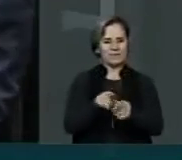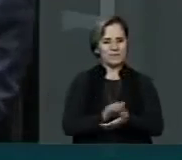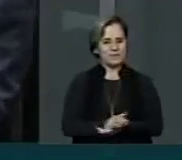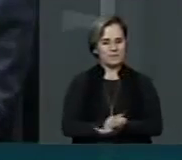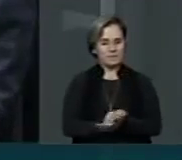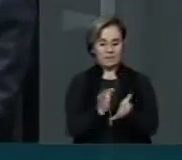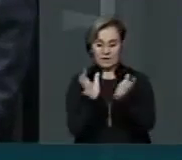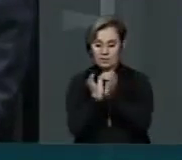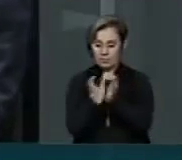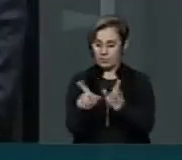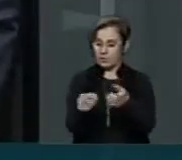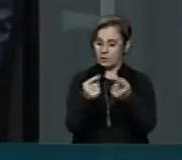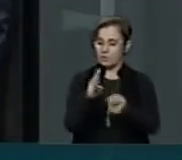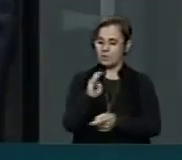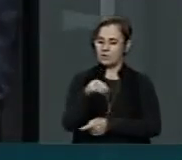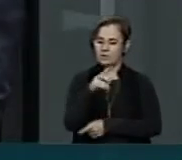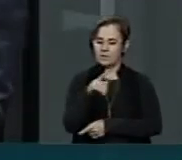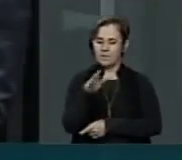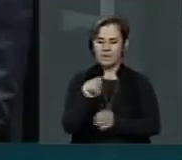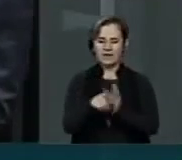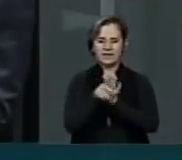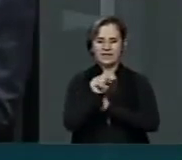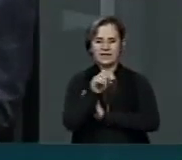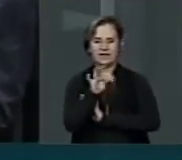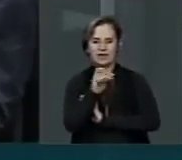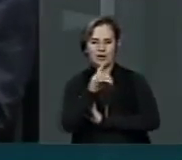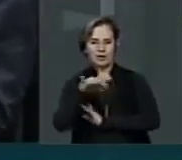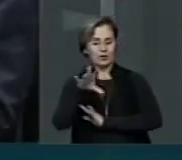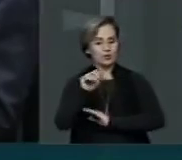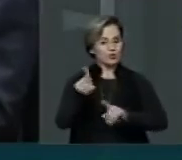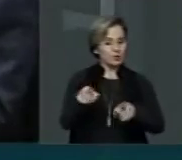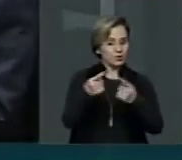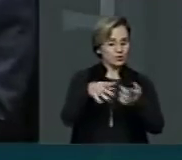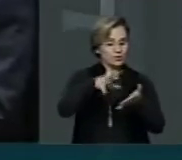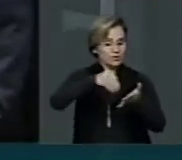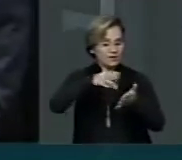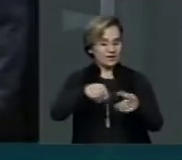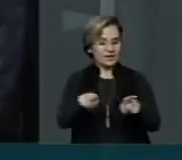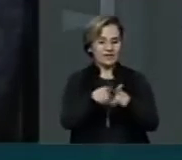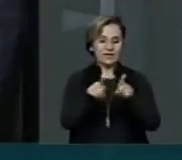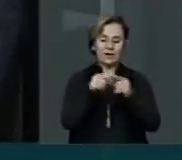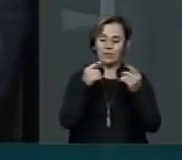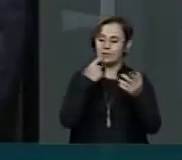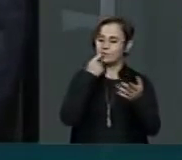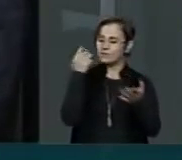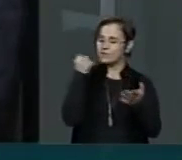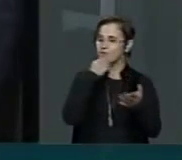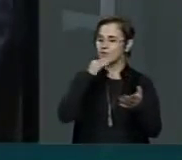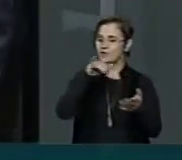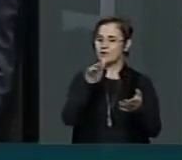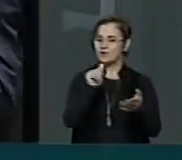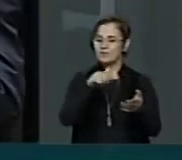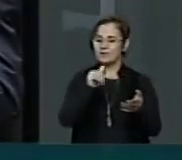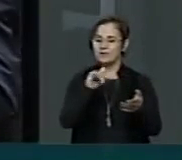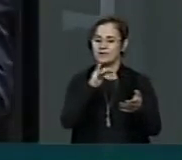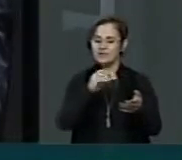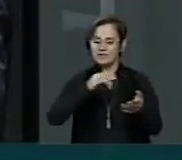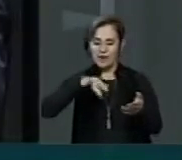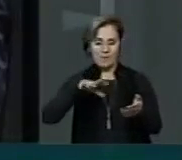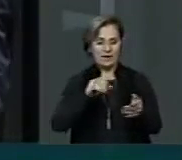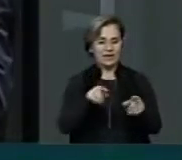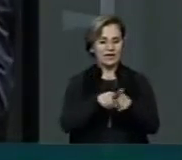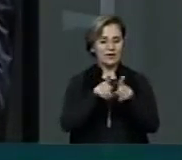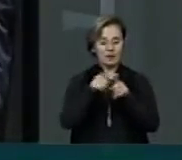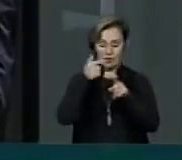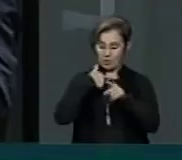bandas, estúdios de gravações, e agora também o colega Cléber Verde citou o nome do jamaicano, o Norris Cole, que inclusive fui